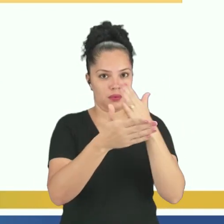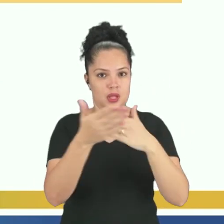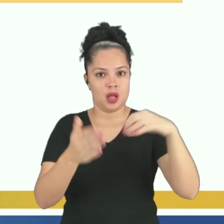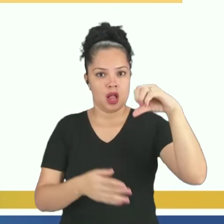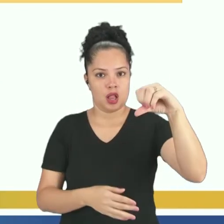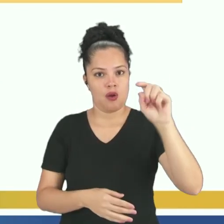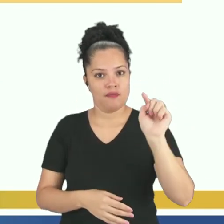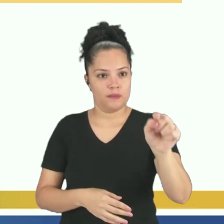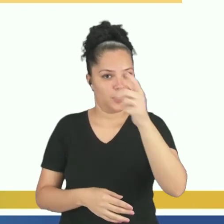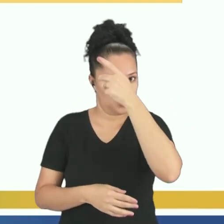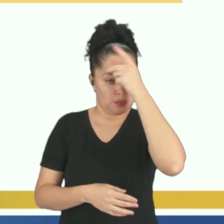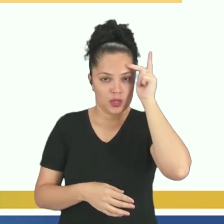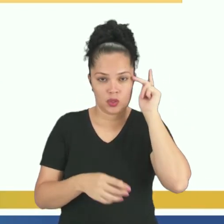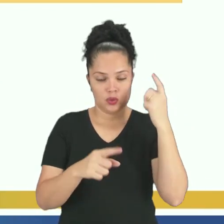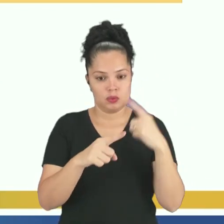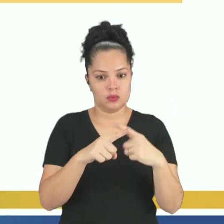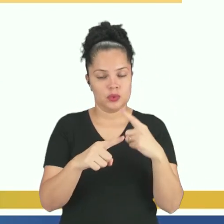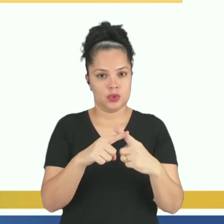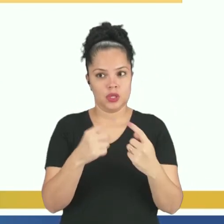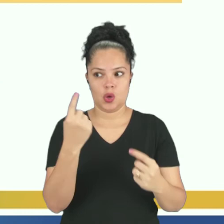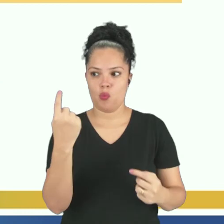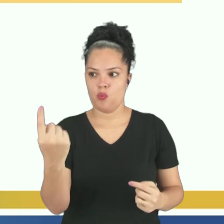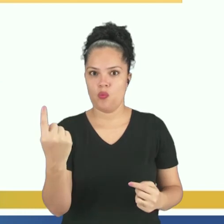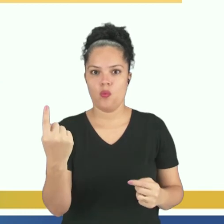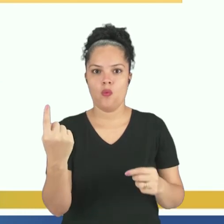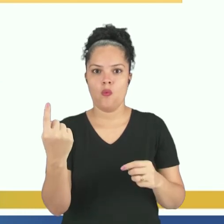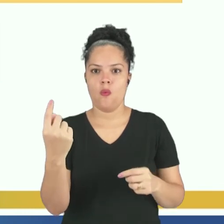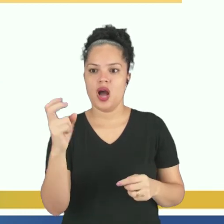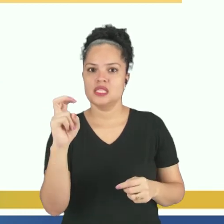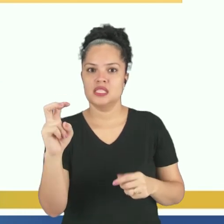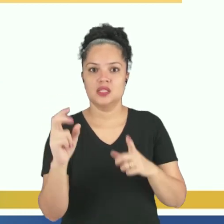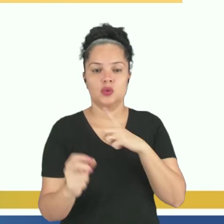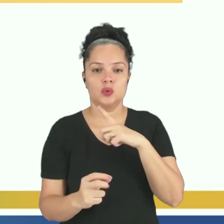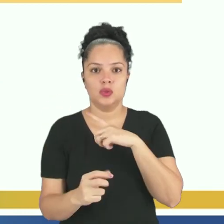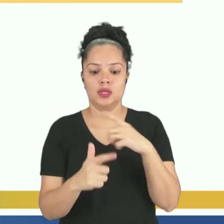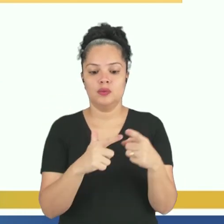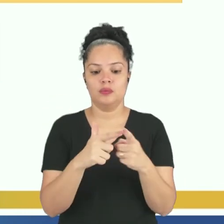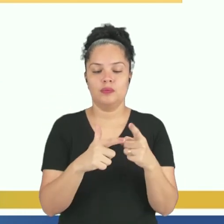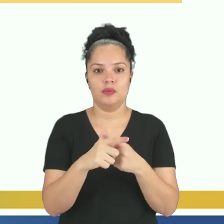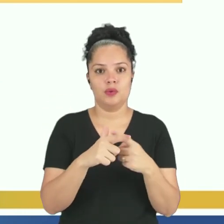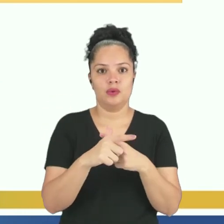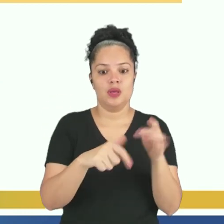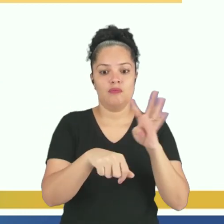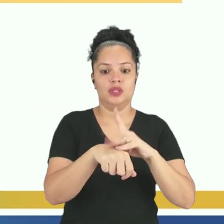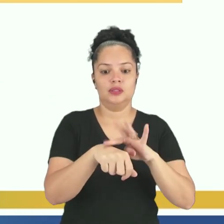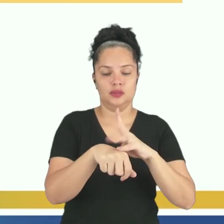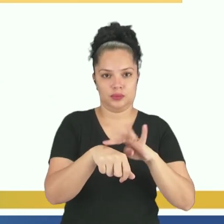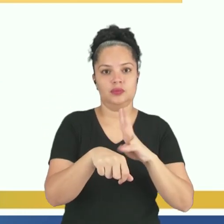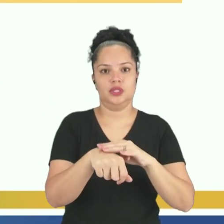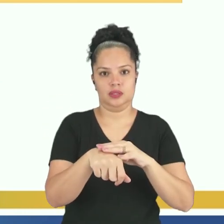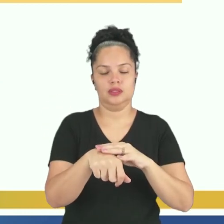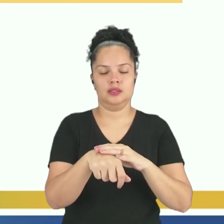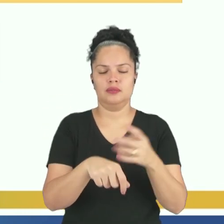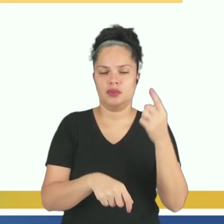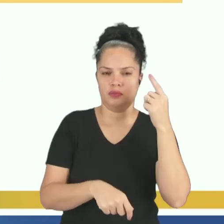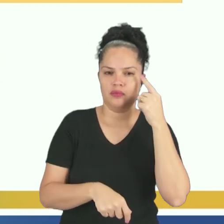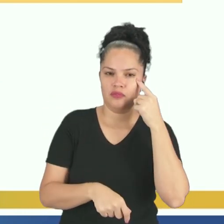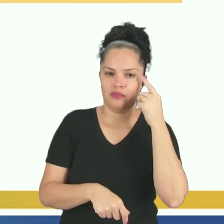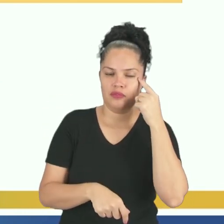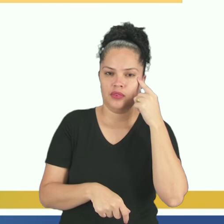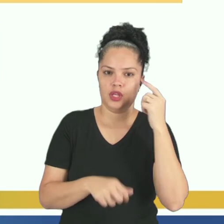pessoas, porque uma das 5 ficaram contaminadas pela Covid-19. Então, vamos pensar comigo.